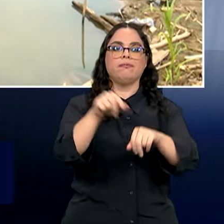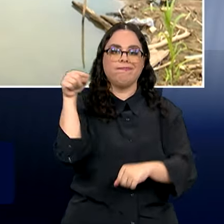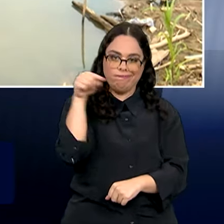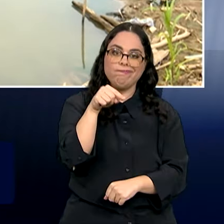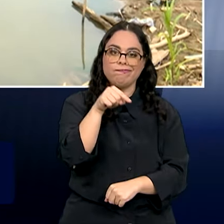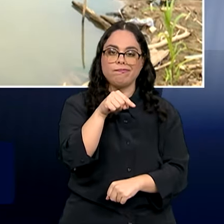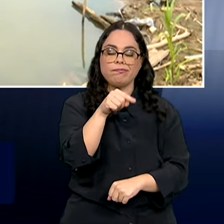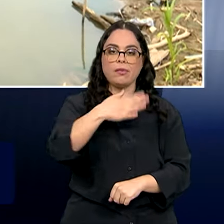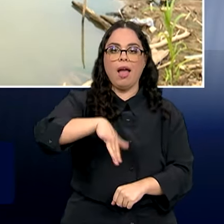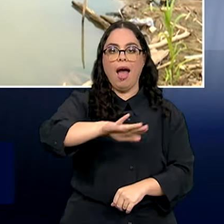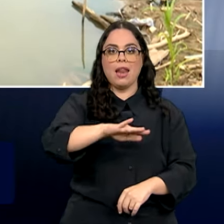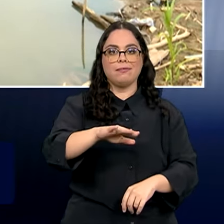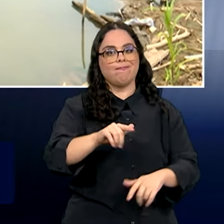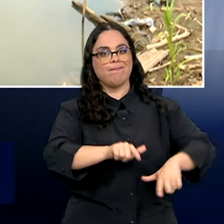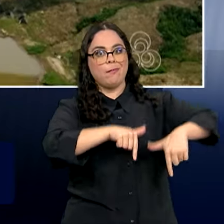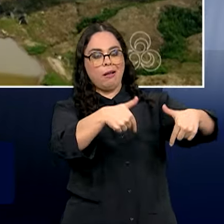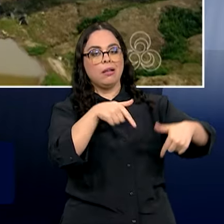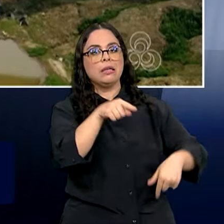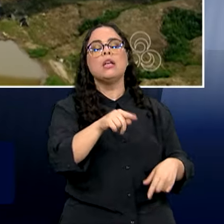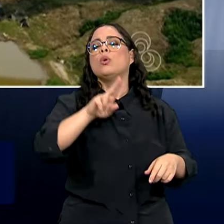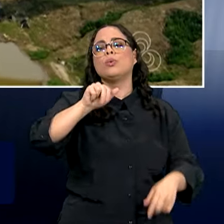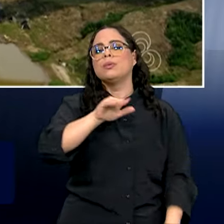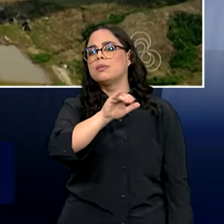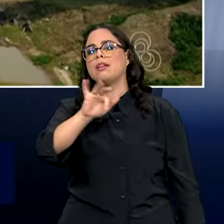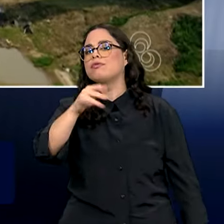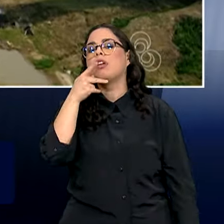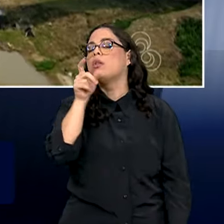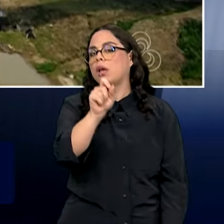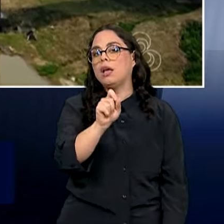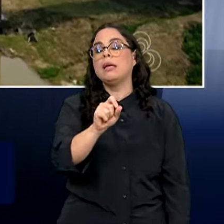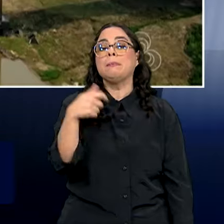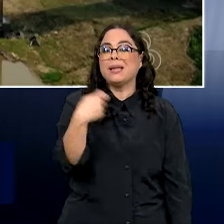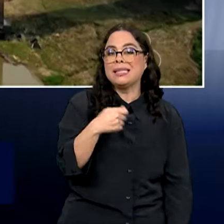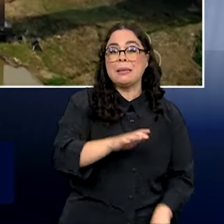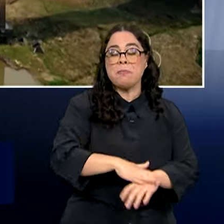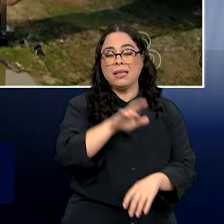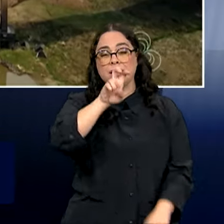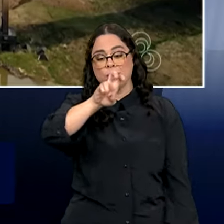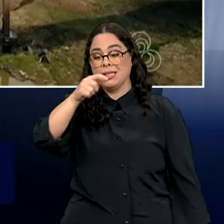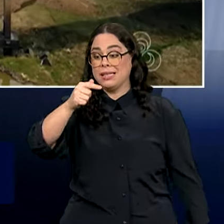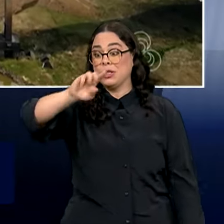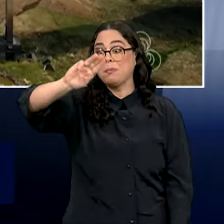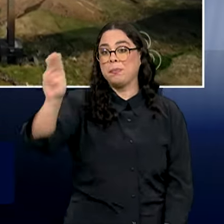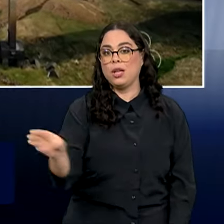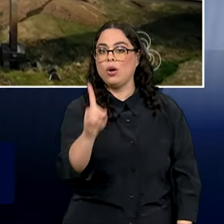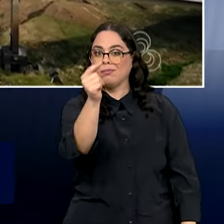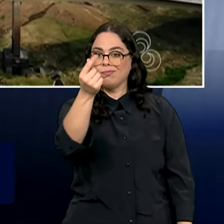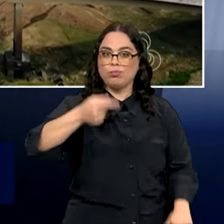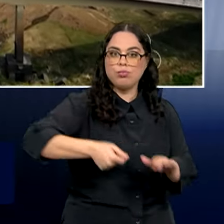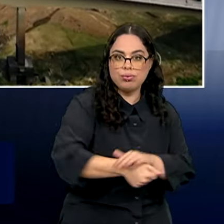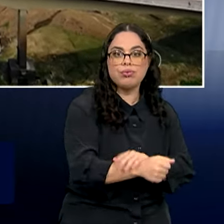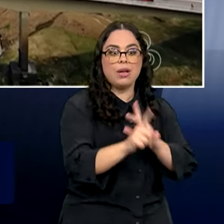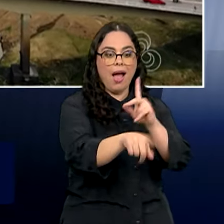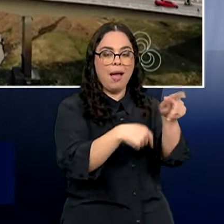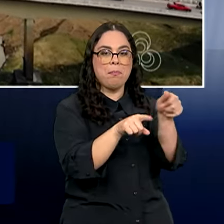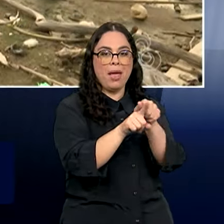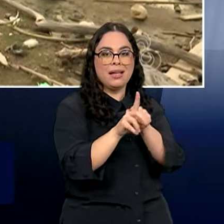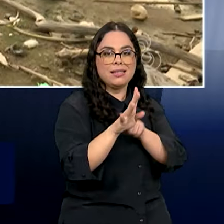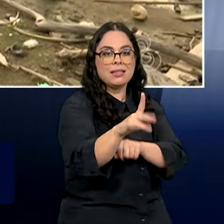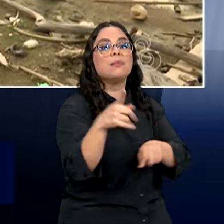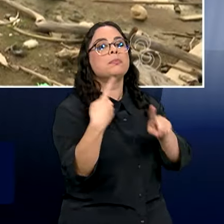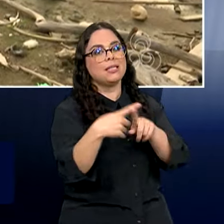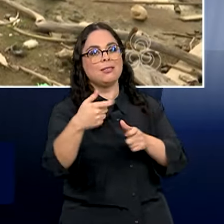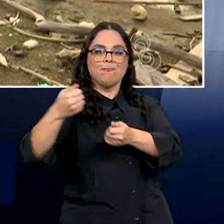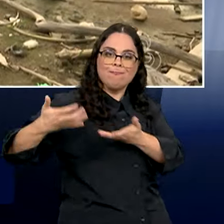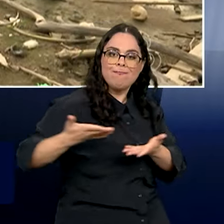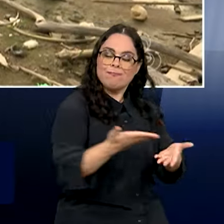tarefas. A Unicef estima que são necessários mais de 57 milhões de reais para os próximos meses em doação